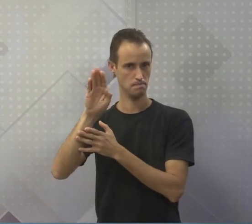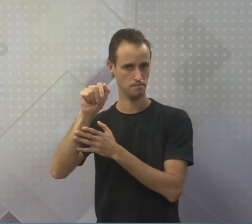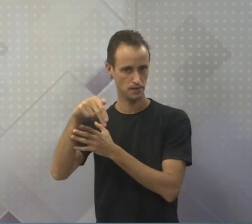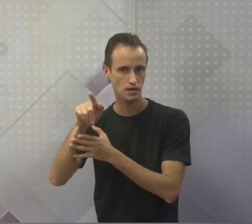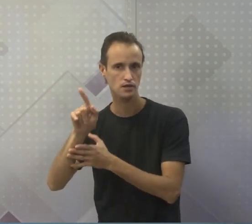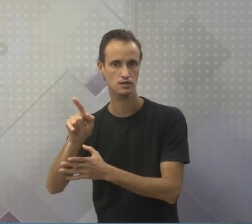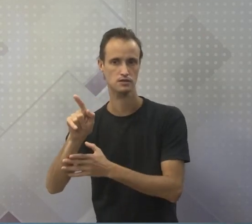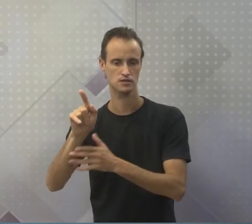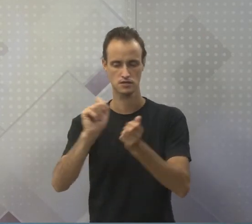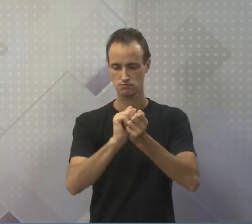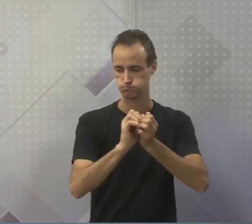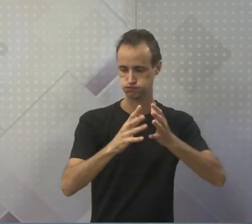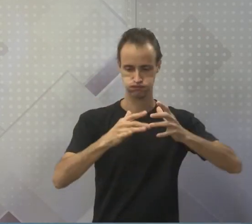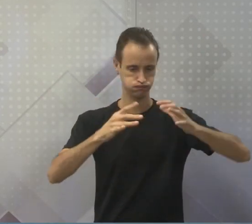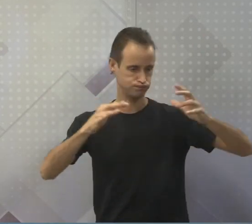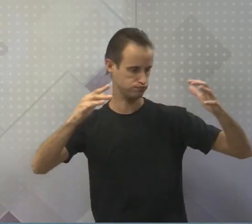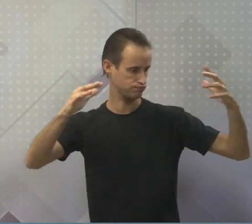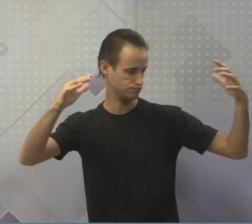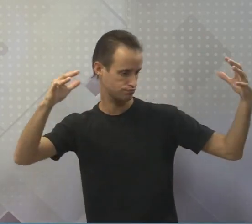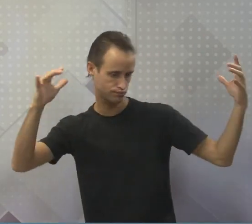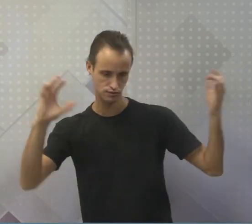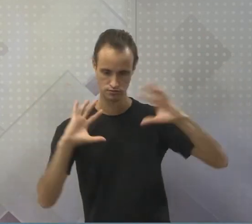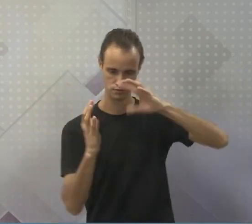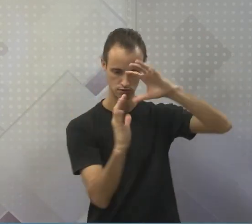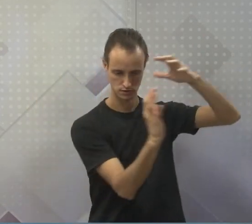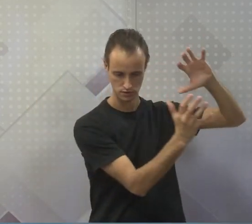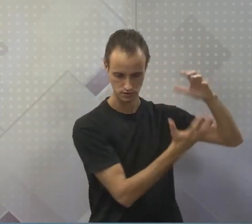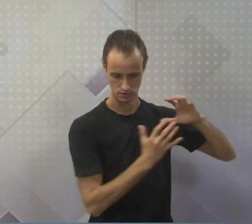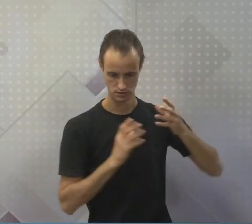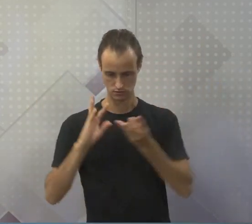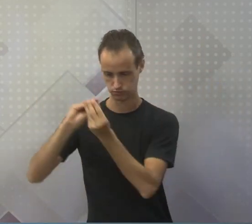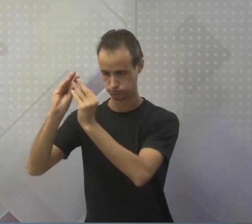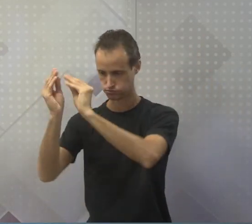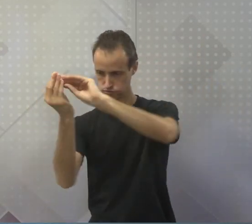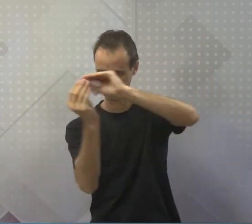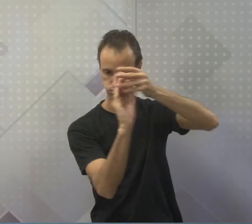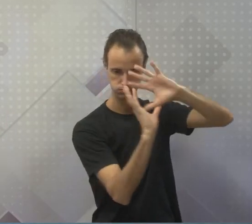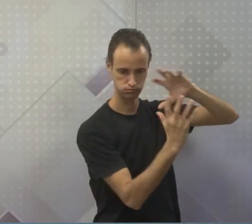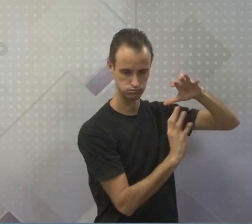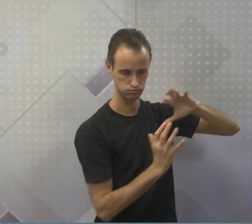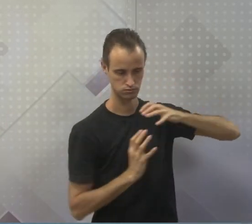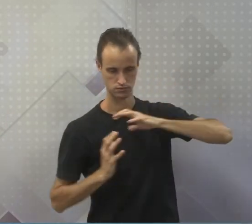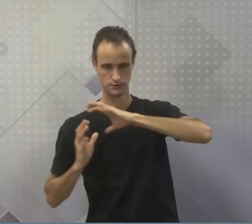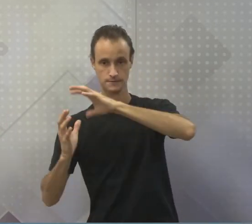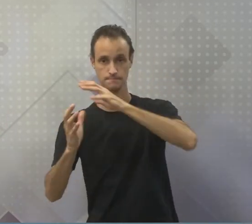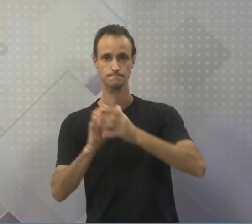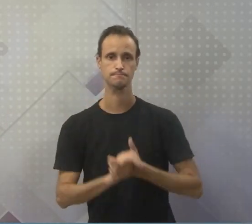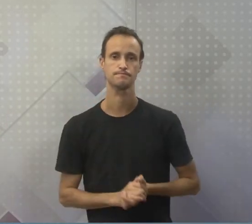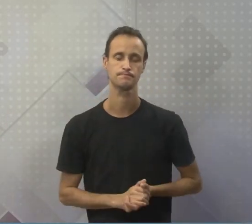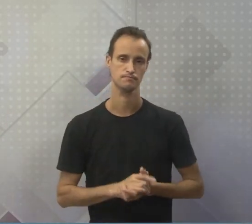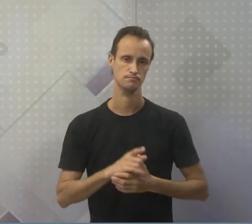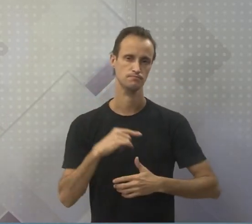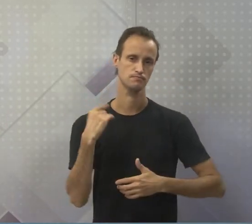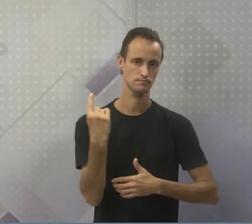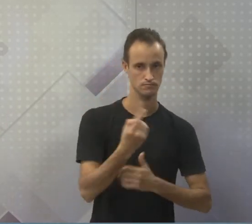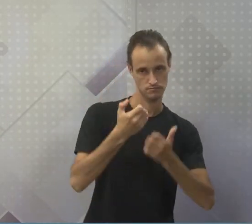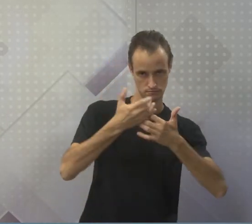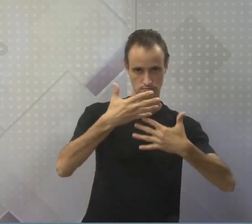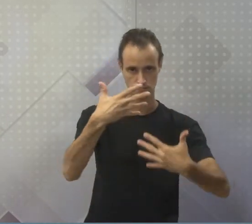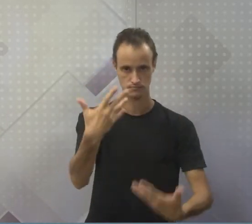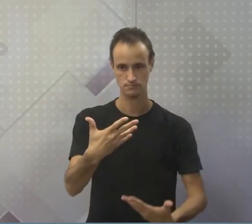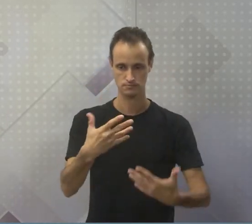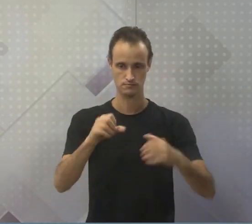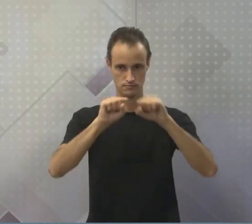jogou toda a matéria no espaço, e essas matérias foram se agregando, formando os planetas, pelo menos no que nós estamos falando,